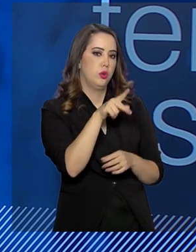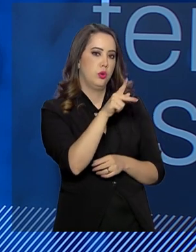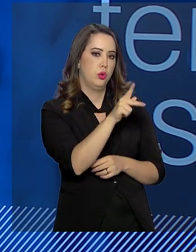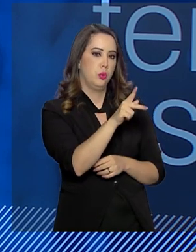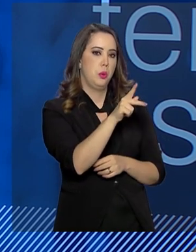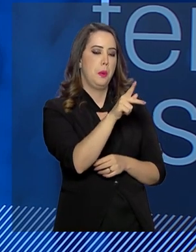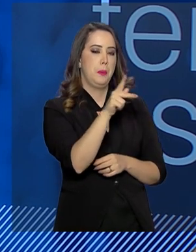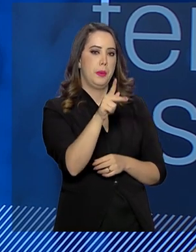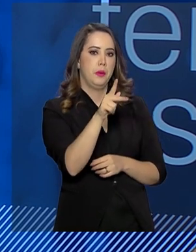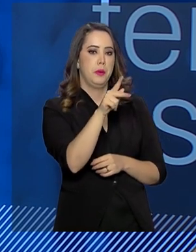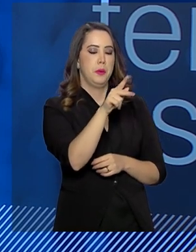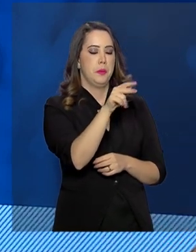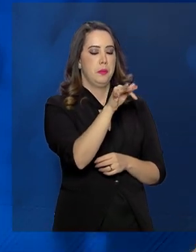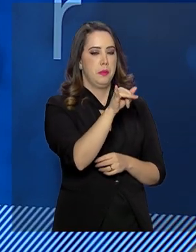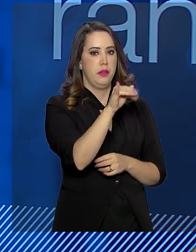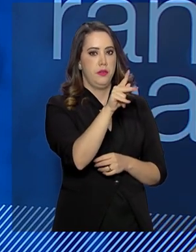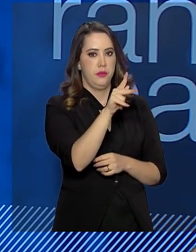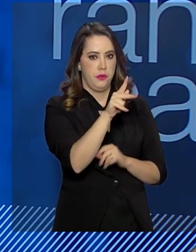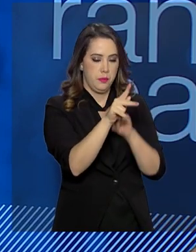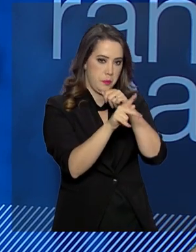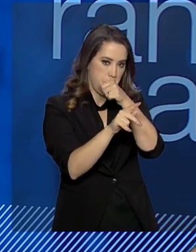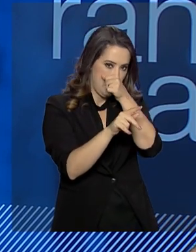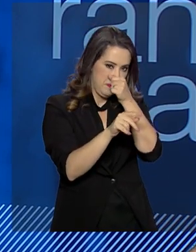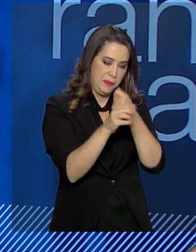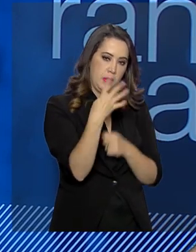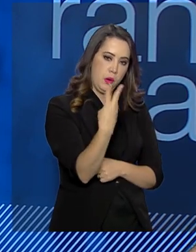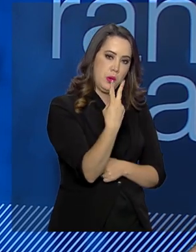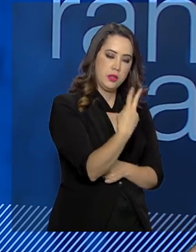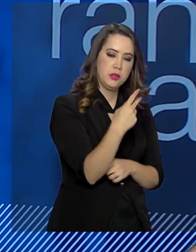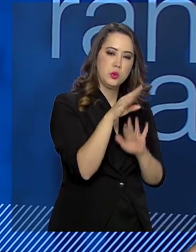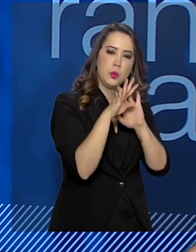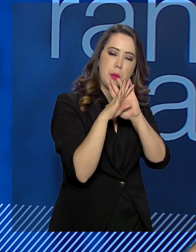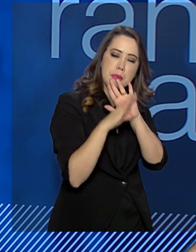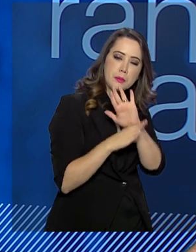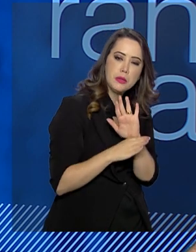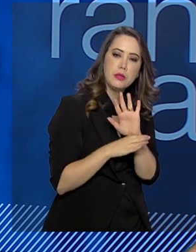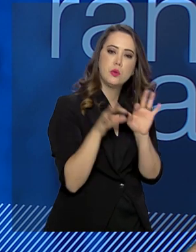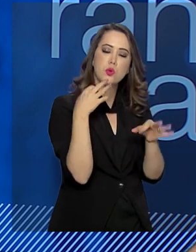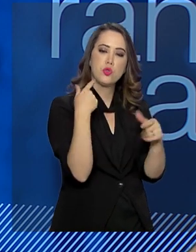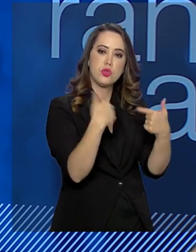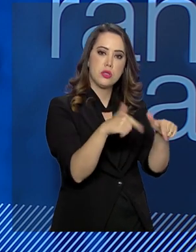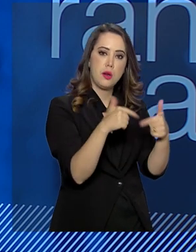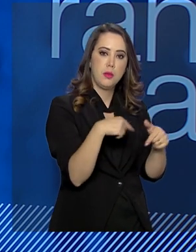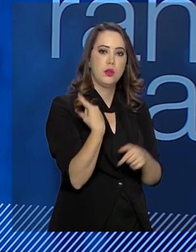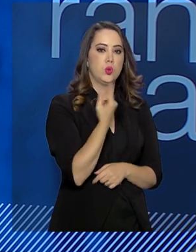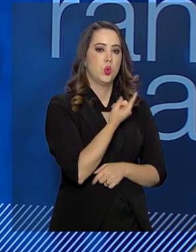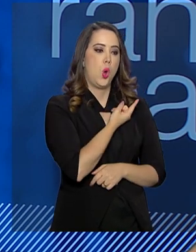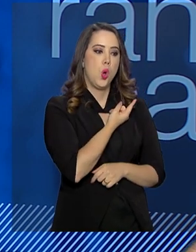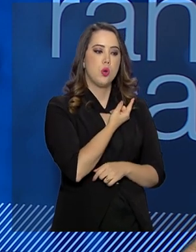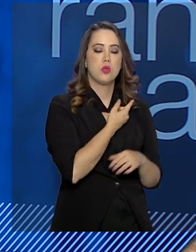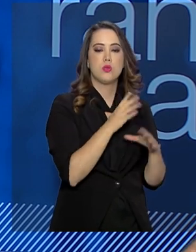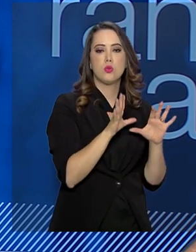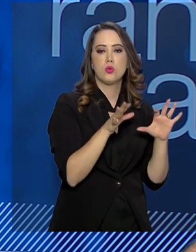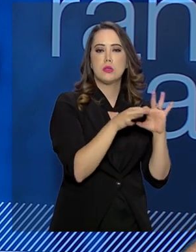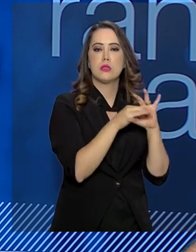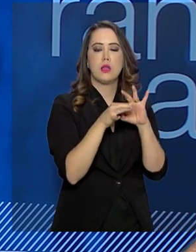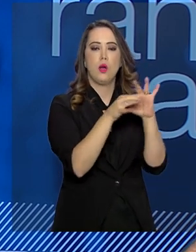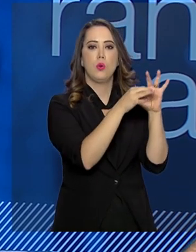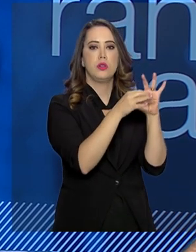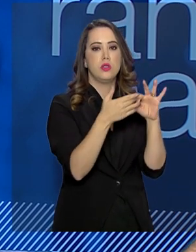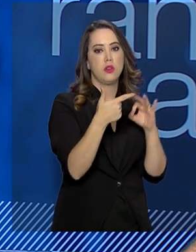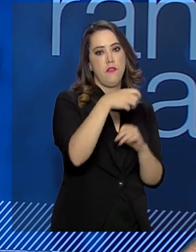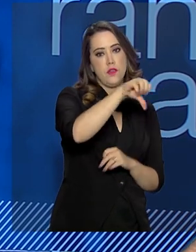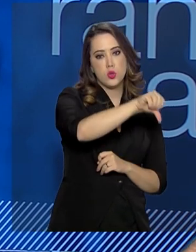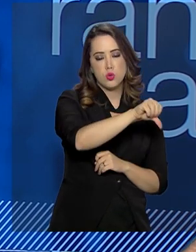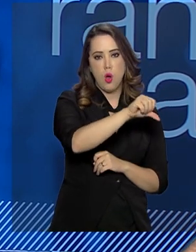planos de ação. Desses 42 planos, o Vigia está alinhado com 23 deles, sendo que em nove desses planos, em mais de um eixo.